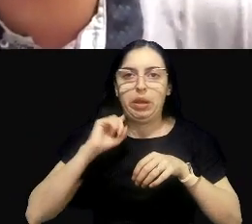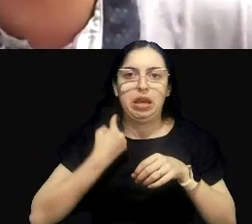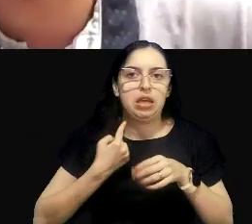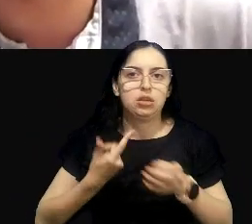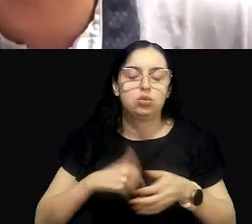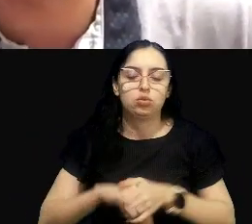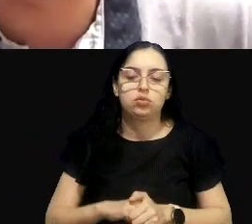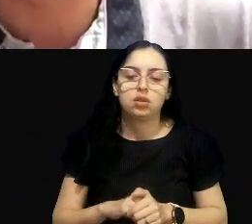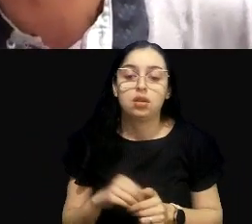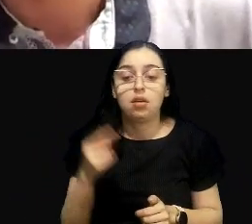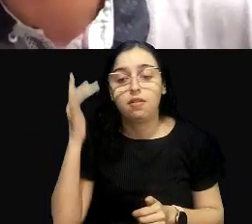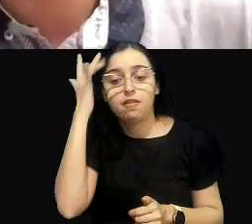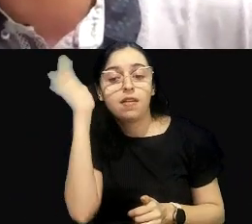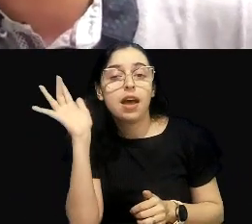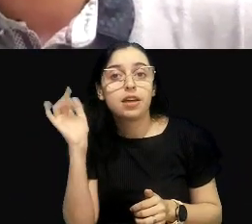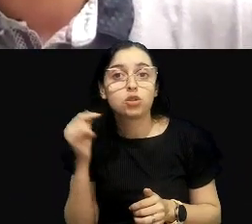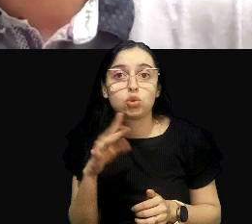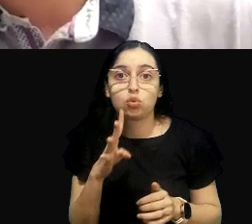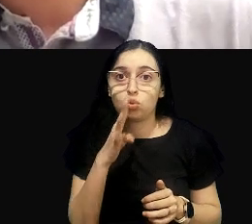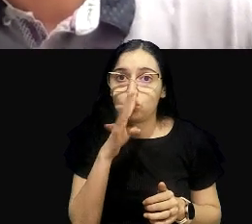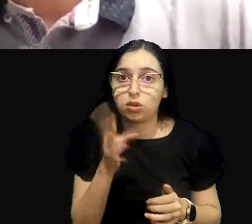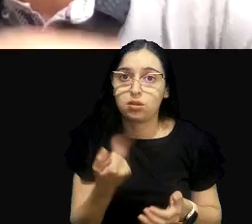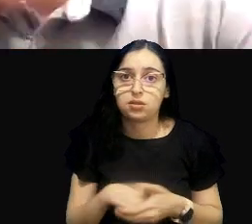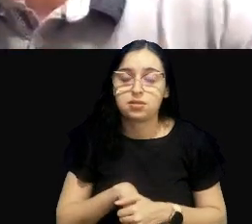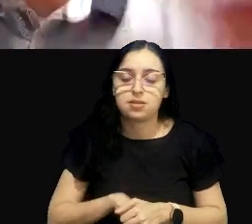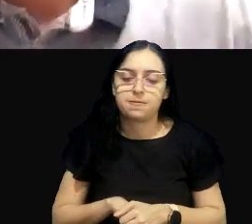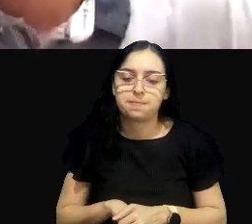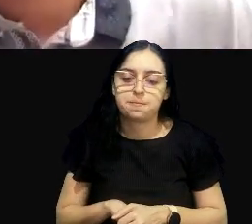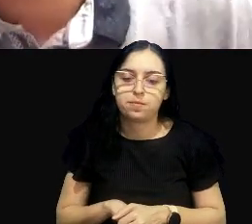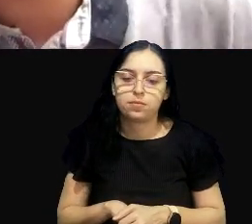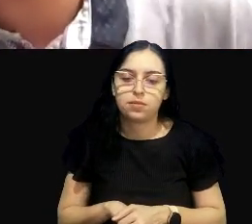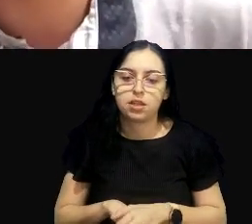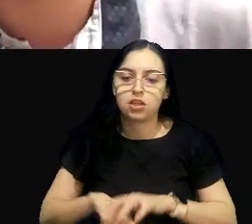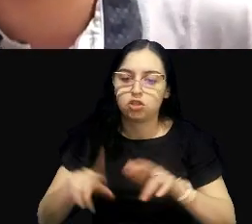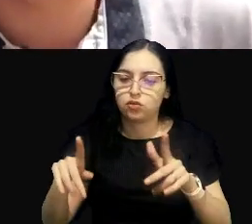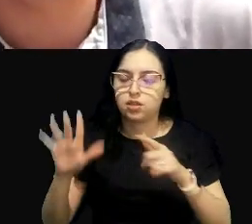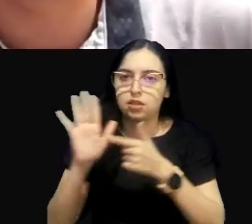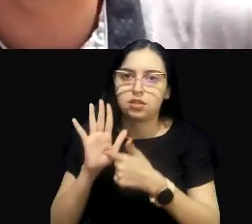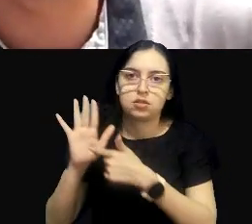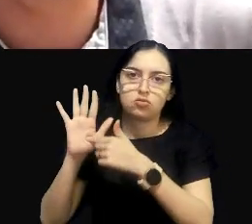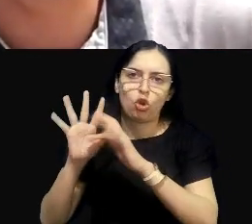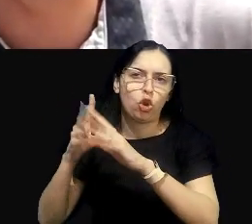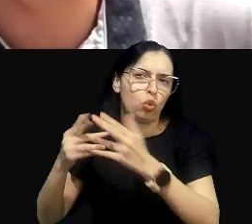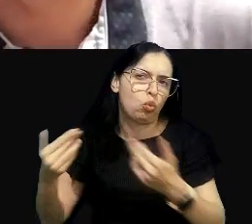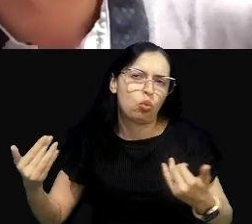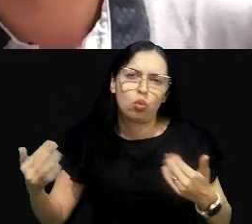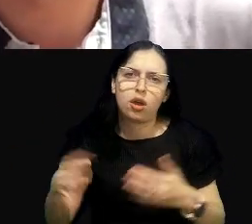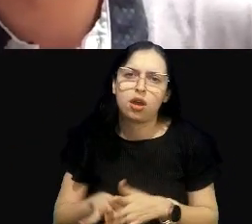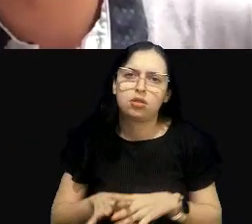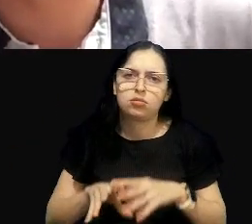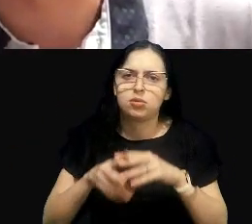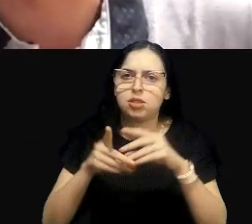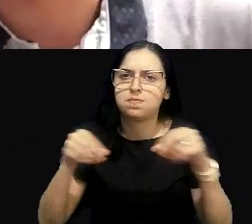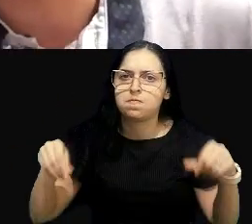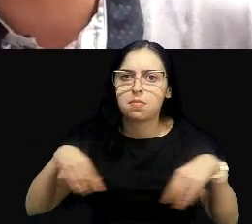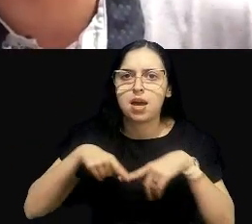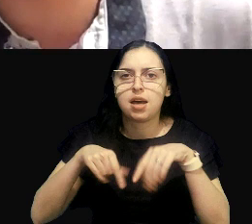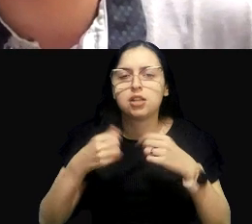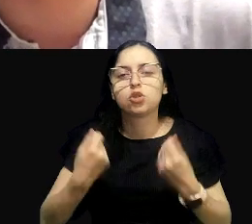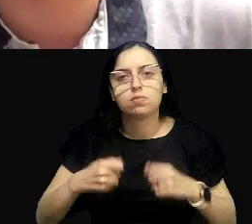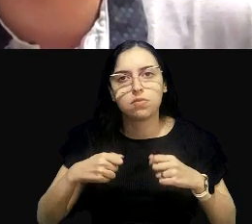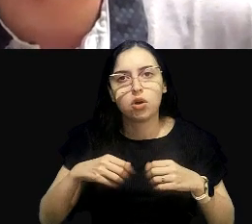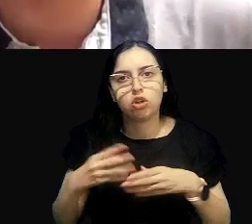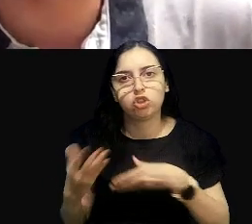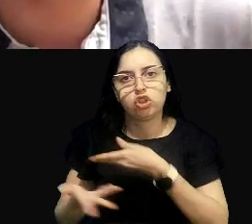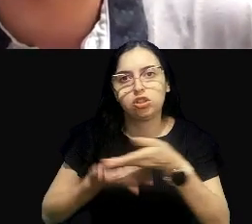facilmente identificável do que uma fonte difusa em que toda a bacia hidrográfica pode contribuir para o problema. E aqui no